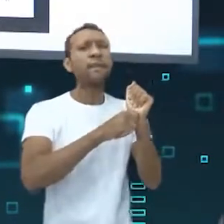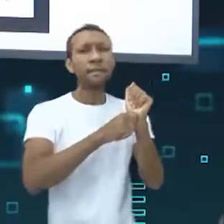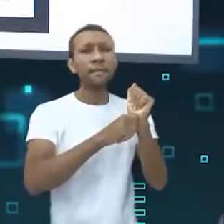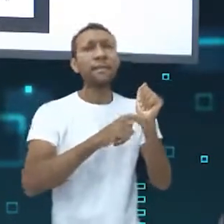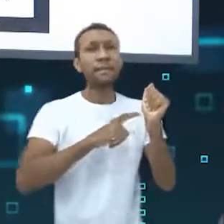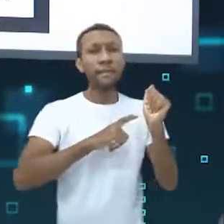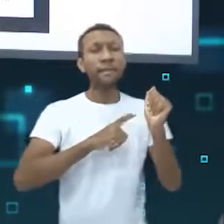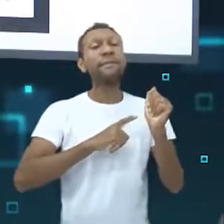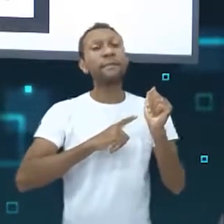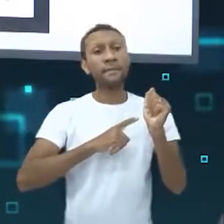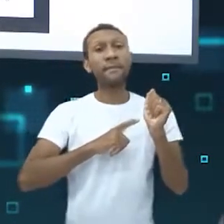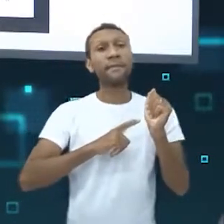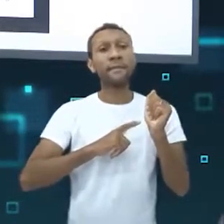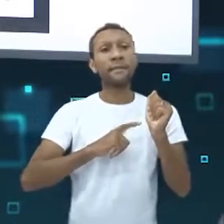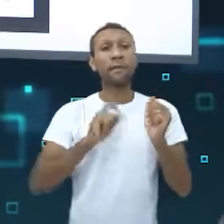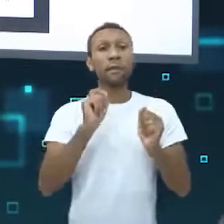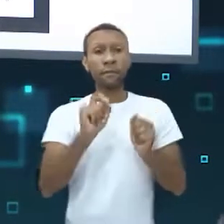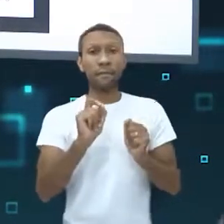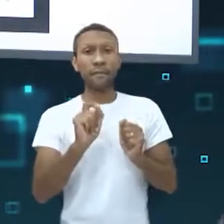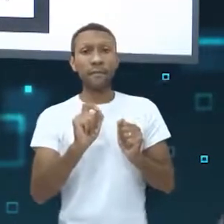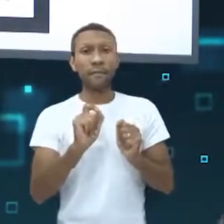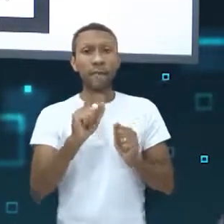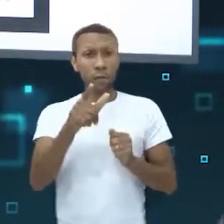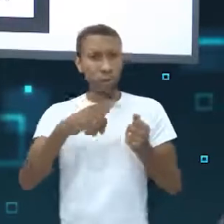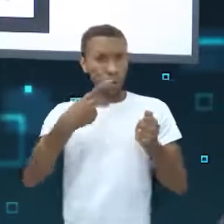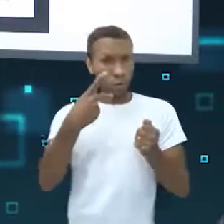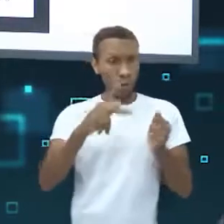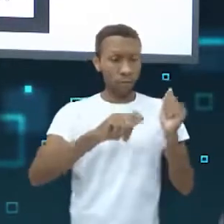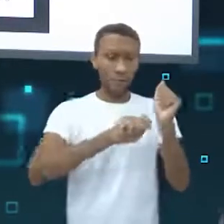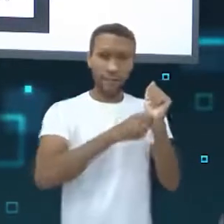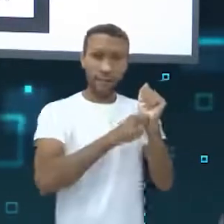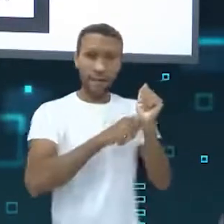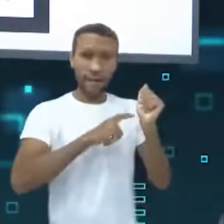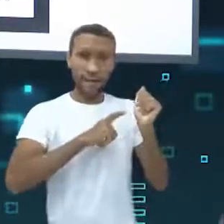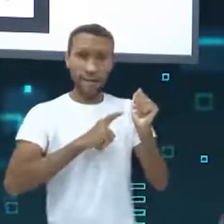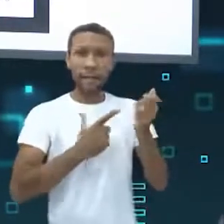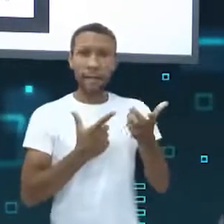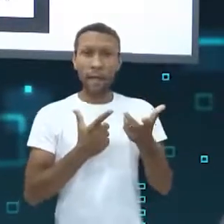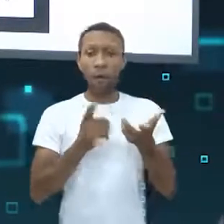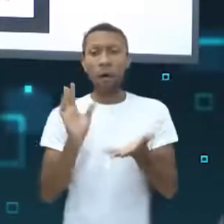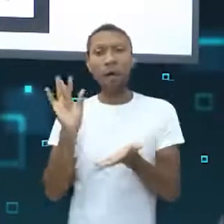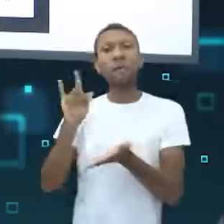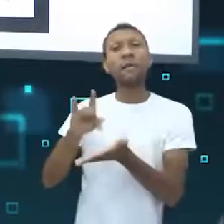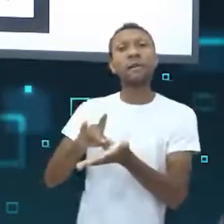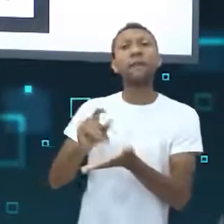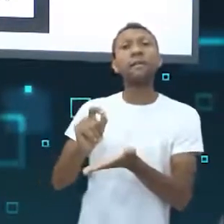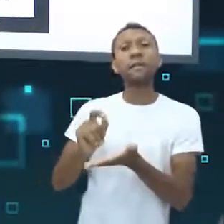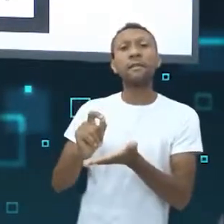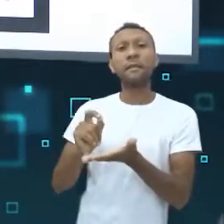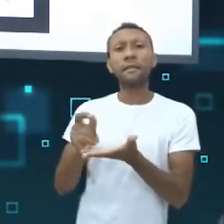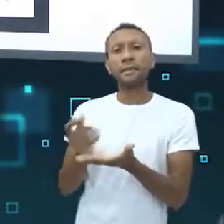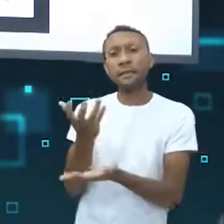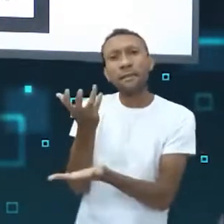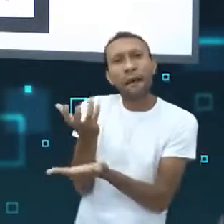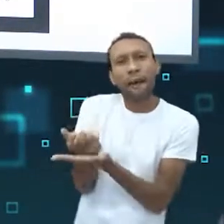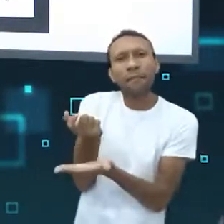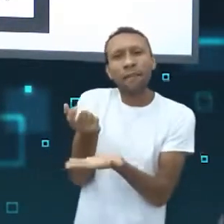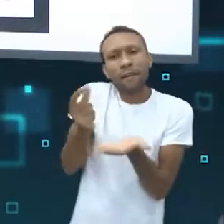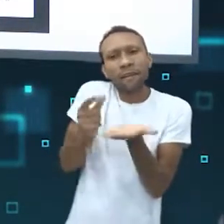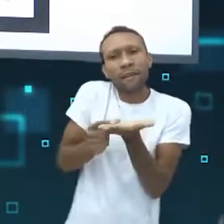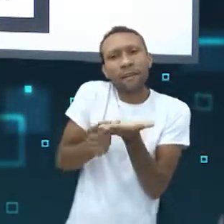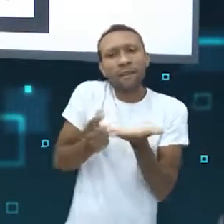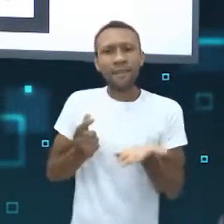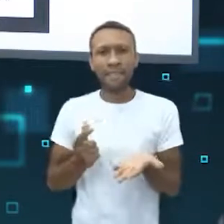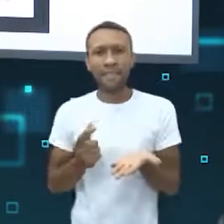fatores é uma ferramenta que faz com que, além da sua senha, você precise de uma confirmação adicional para acessar alguma rede social